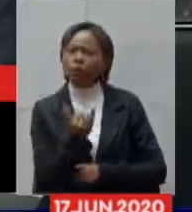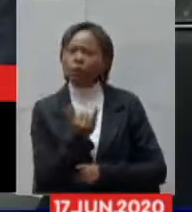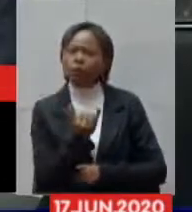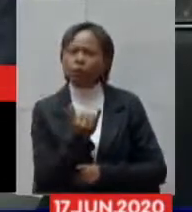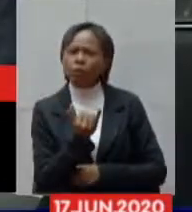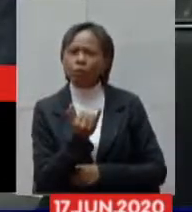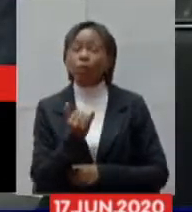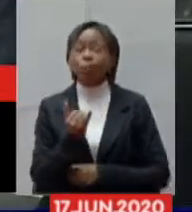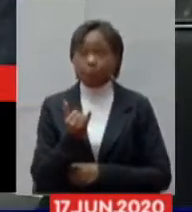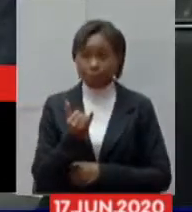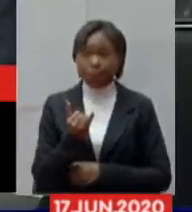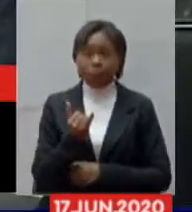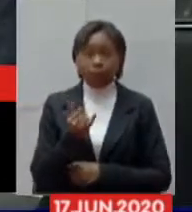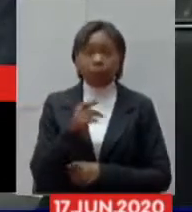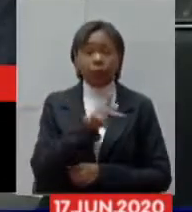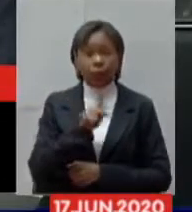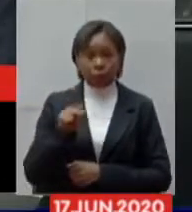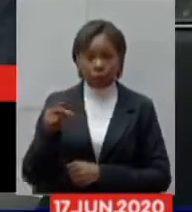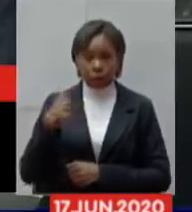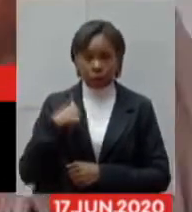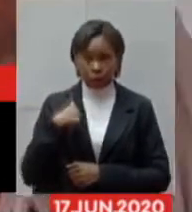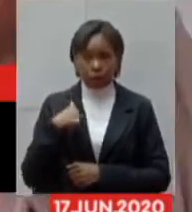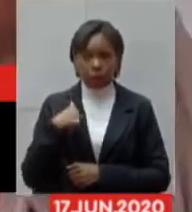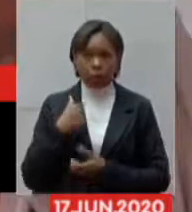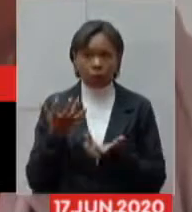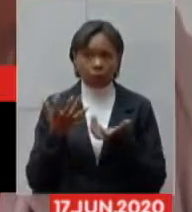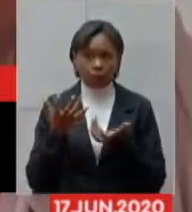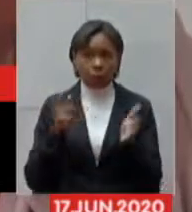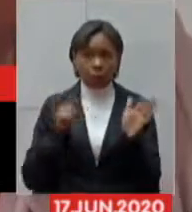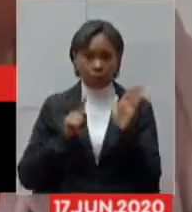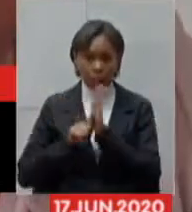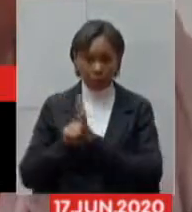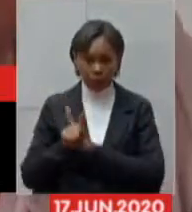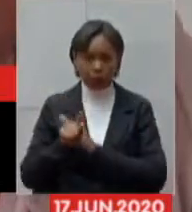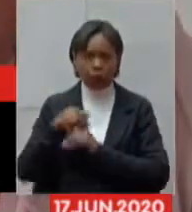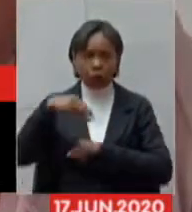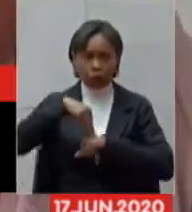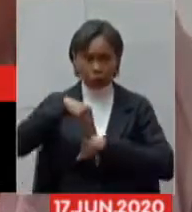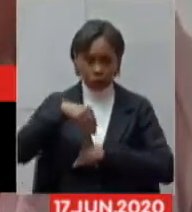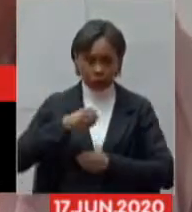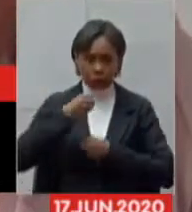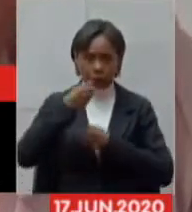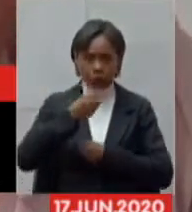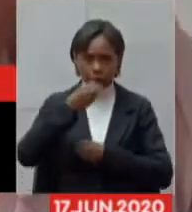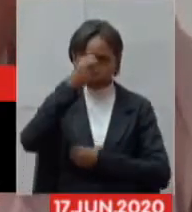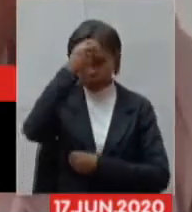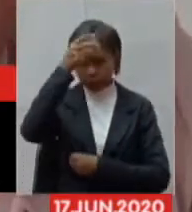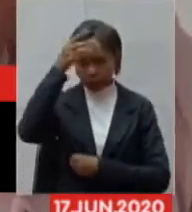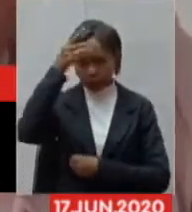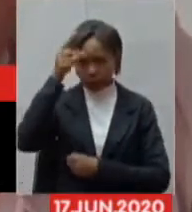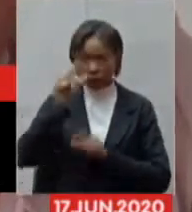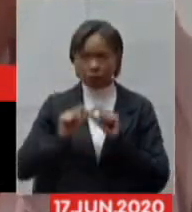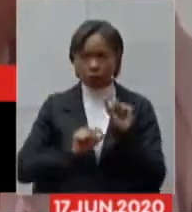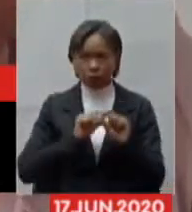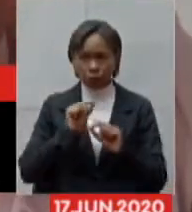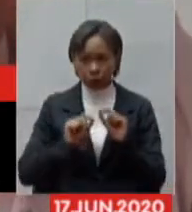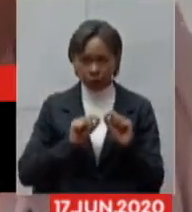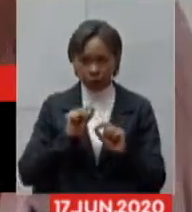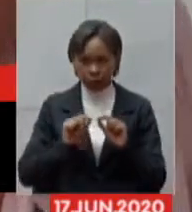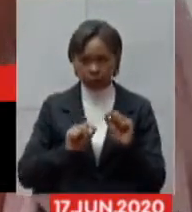presidente eu quero fazer a pergunta ao prefeito de Muriaé grego e quero